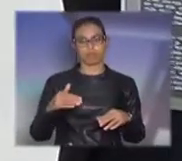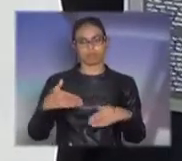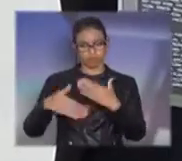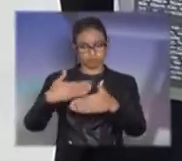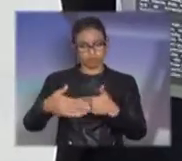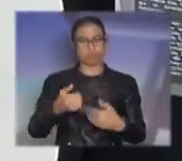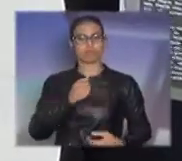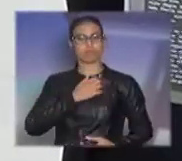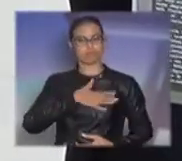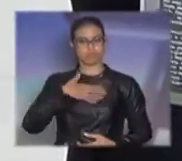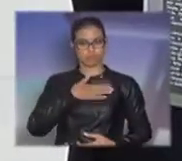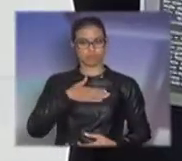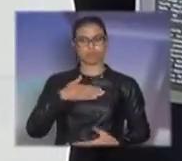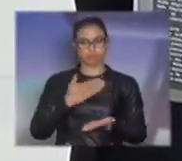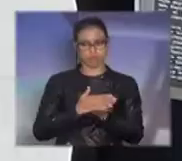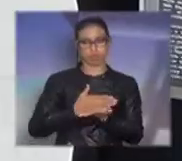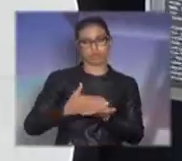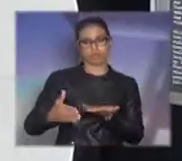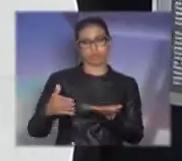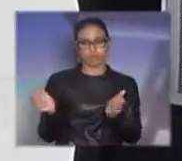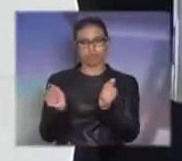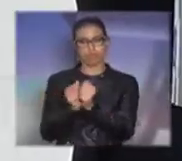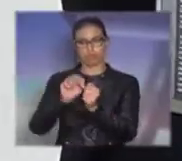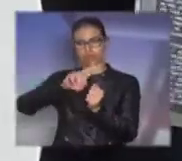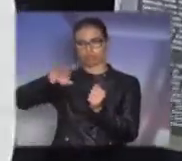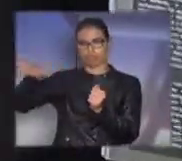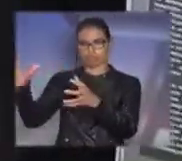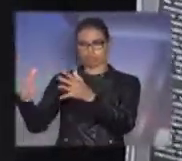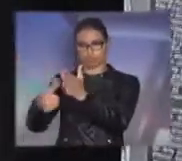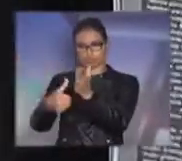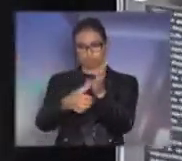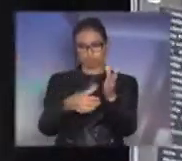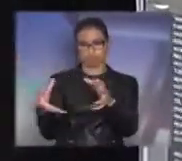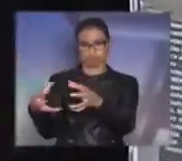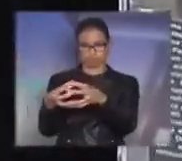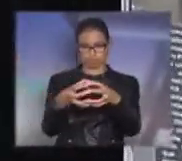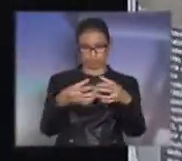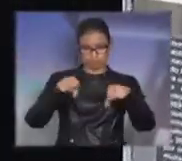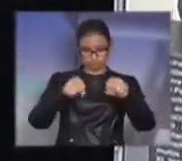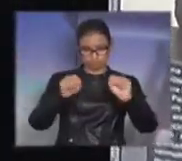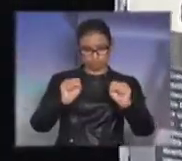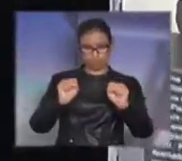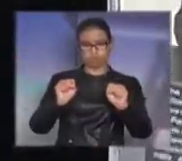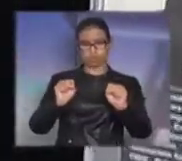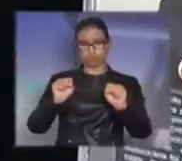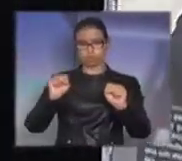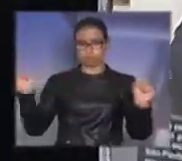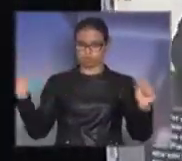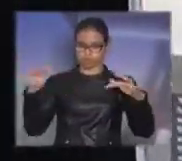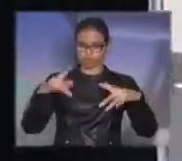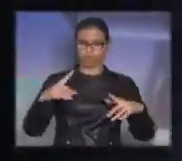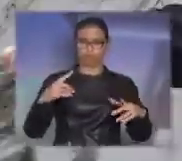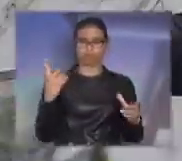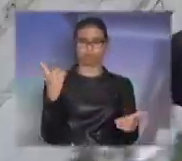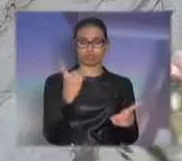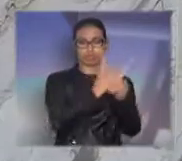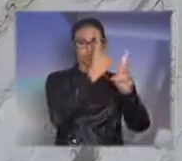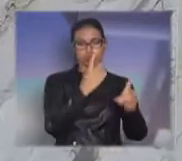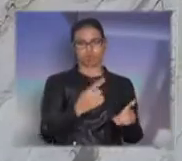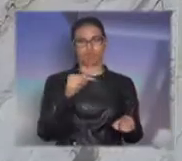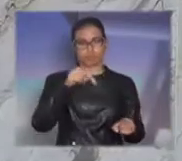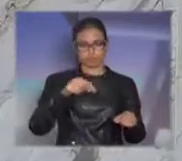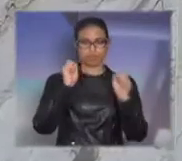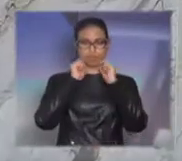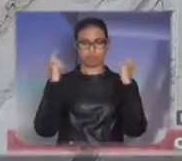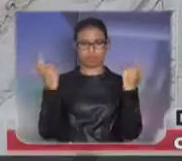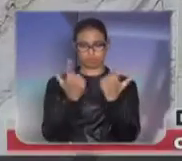fazendo e presidindo, junto com todos os motoclubes, o segundo Parlamoto, que é o encontro das motocicletas aqui na Assembleia